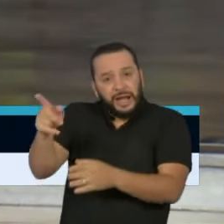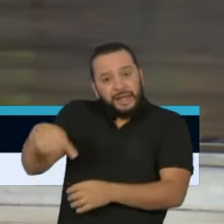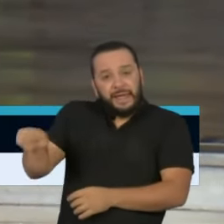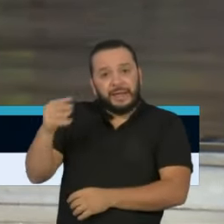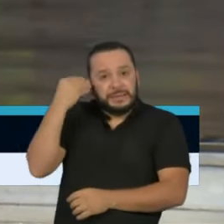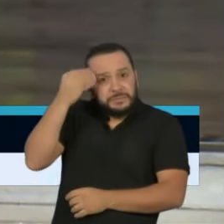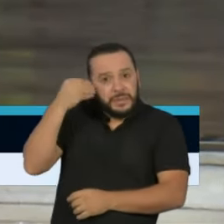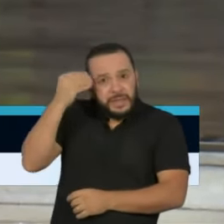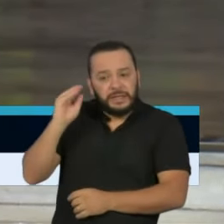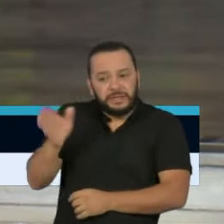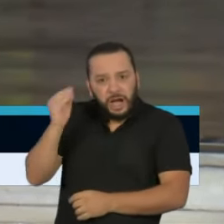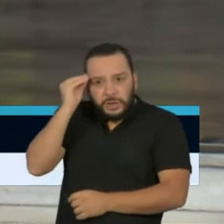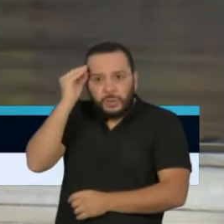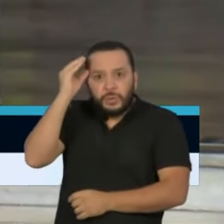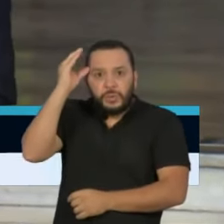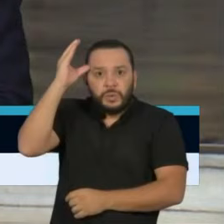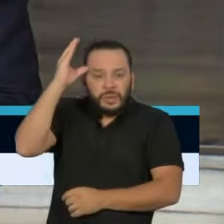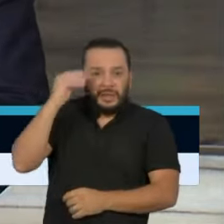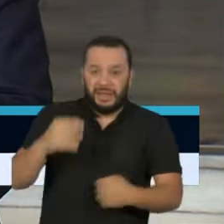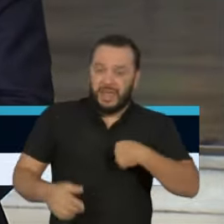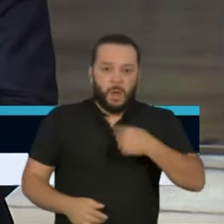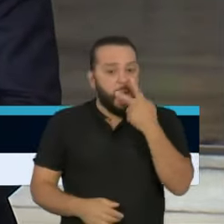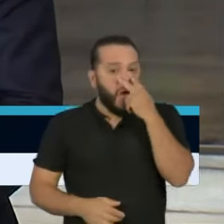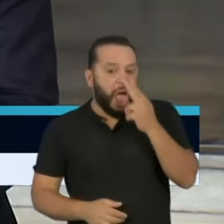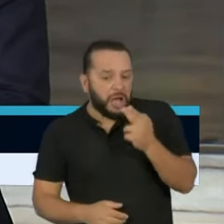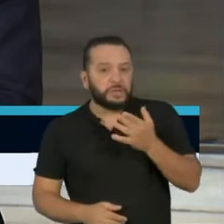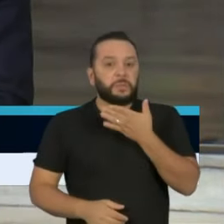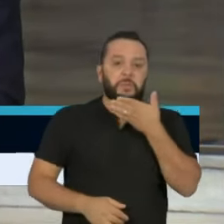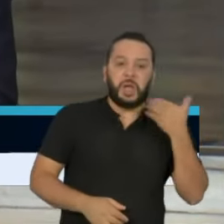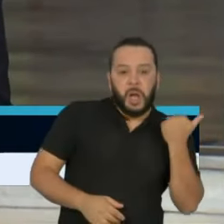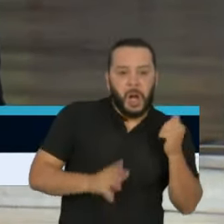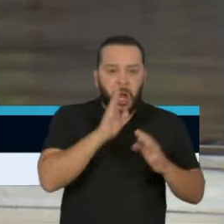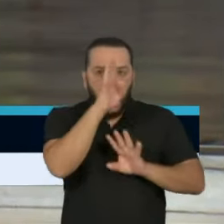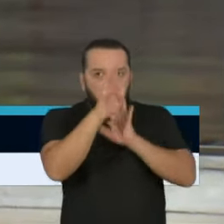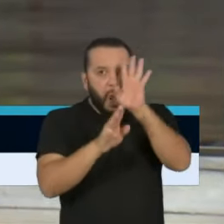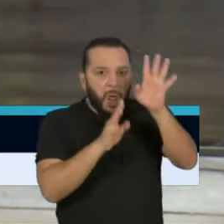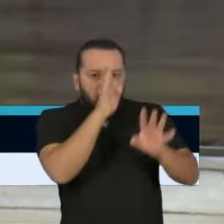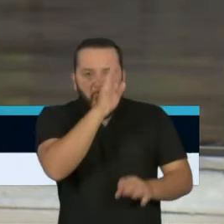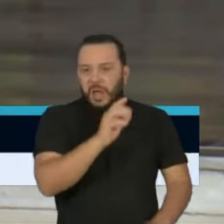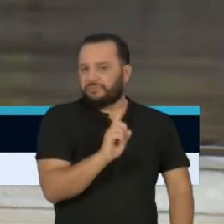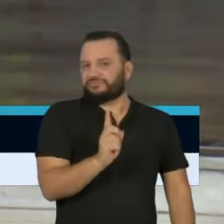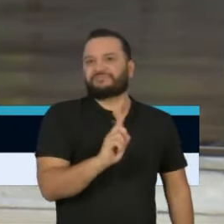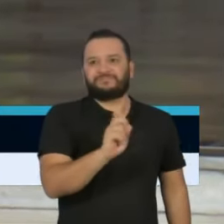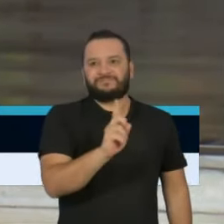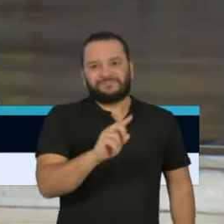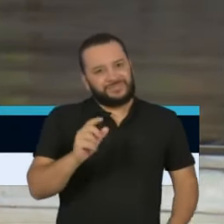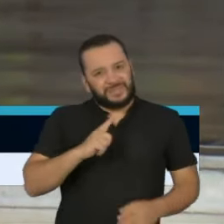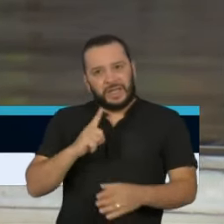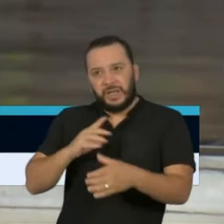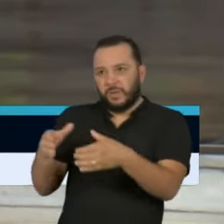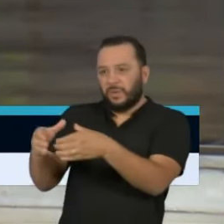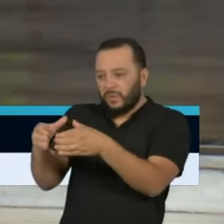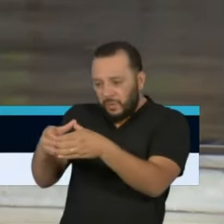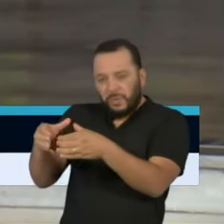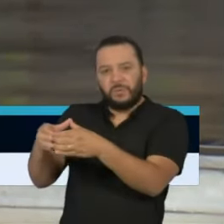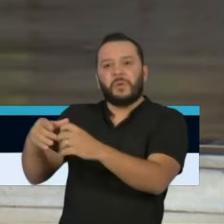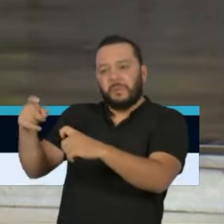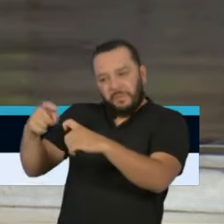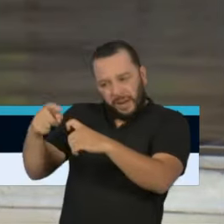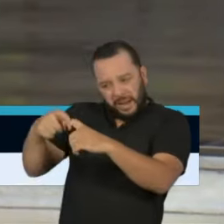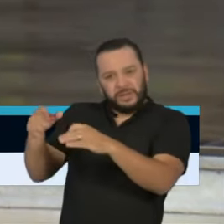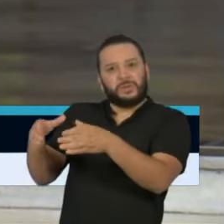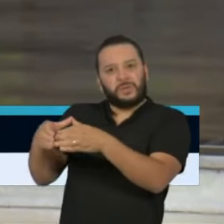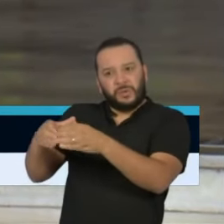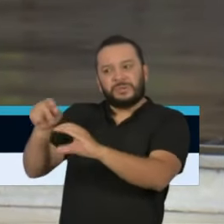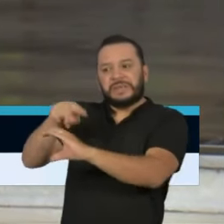Nós não fazemos achismos e nem fazemos medidas que não estejam amparadas na verdade e na